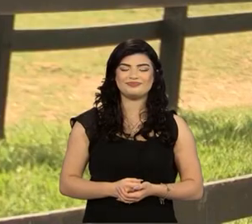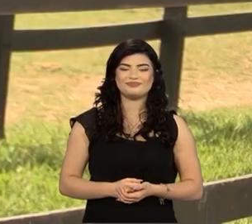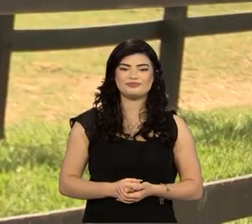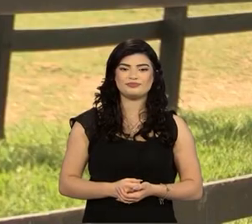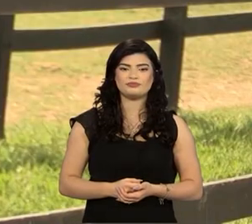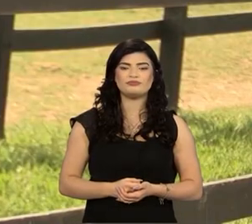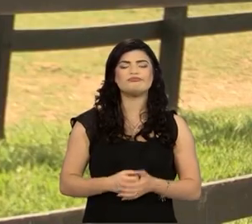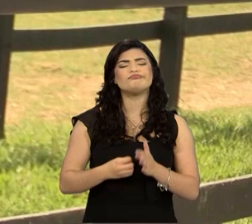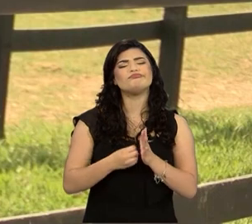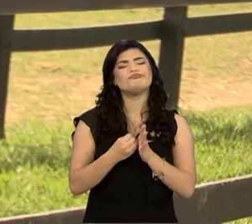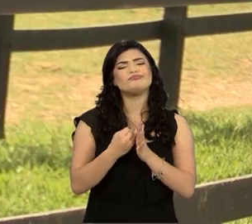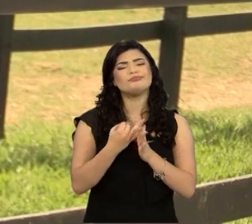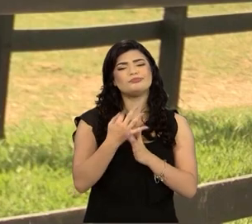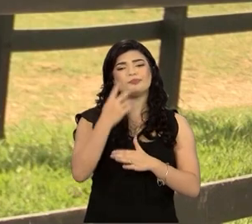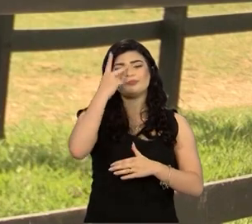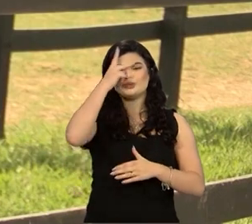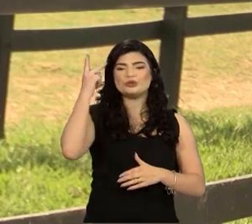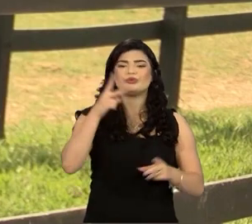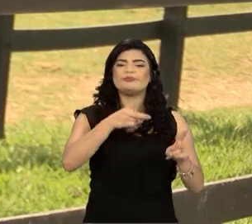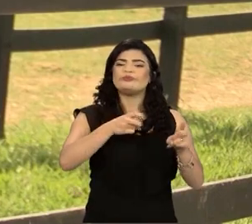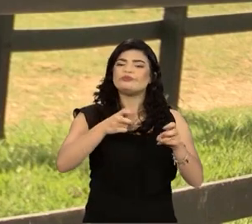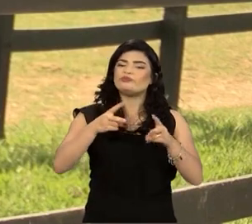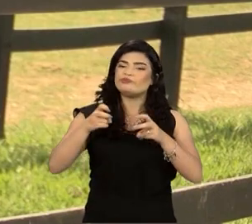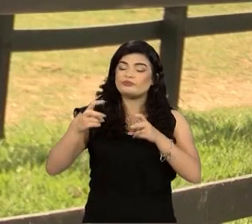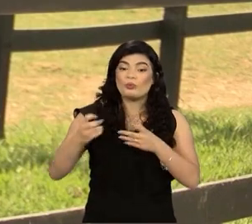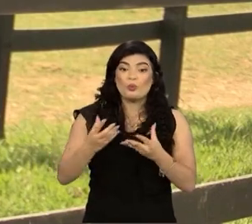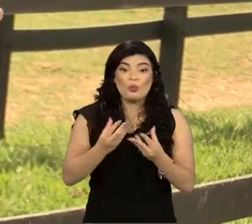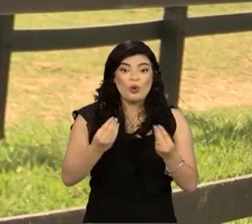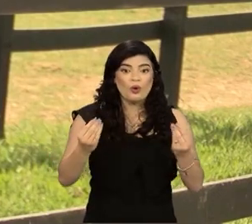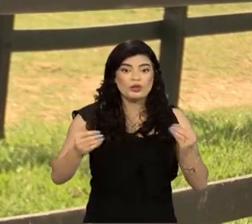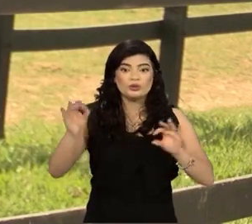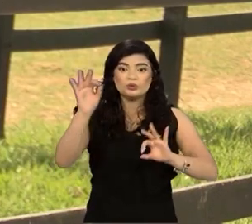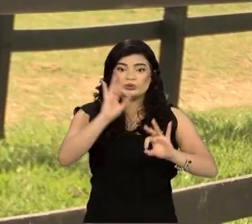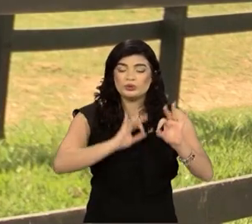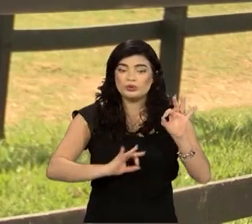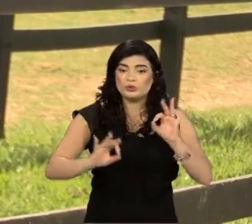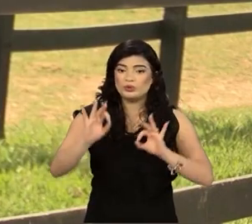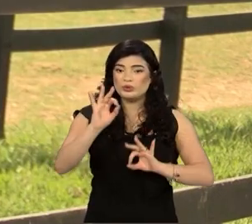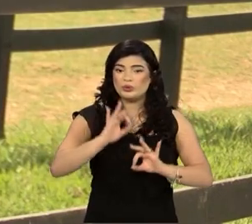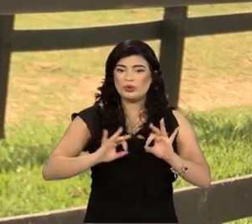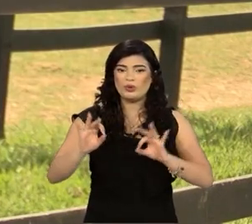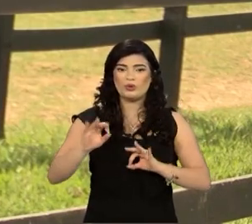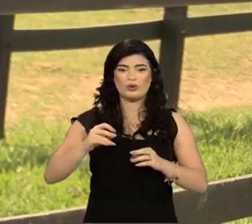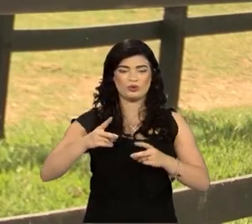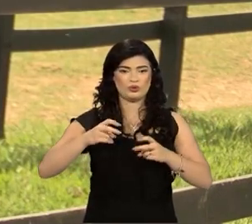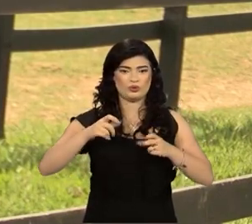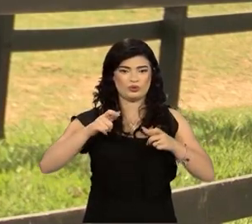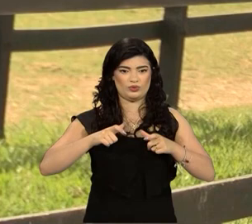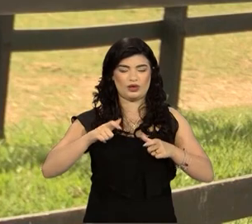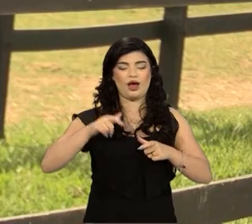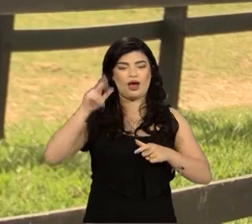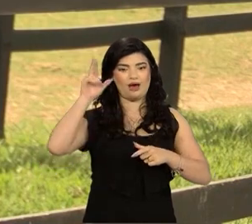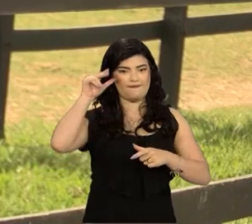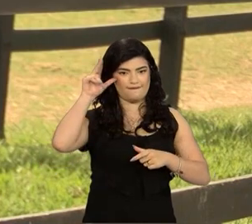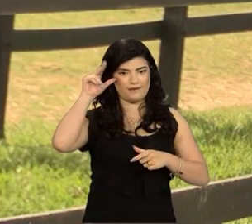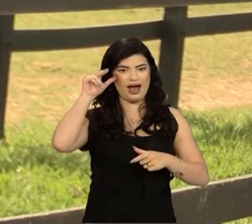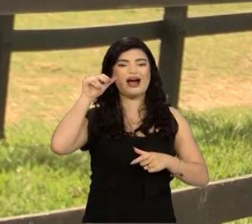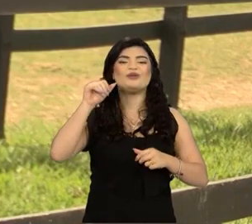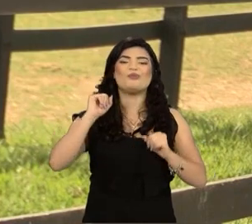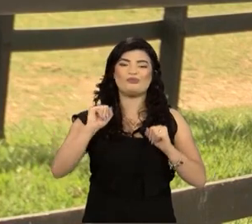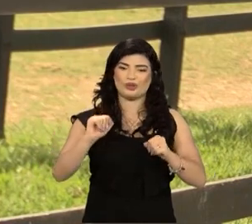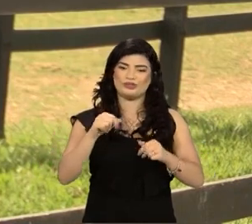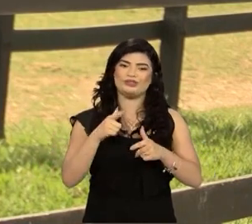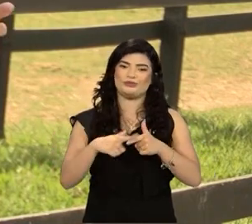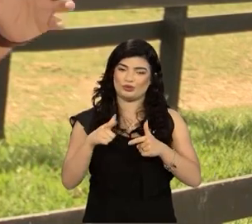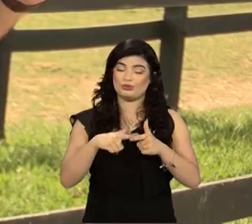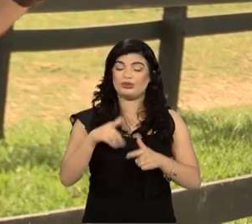Muitas vezes os criadores observam uma grande quantidade de moscas nos estábulos, na acomodação dos cavalos. Isso, às vezes, é